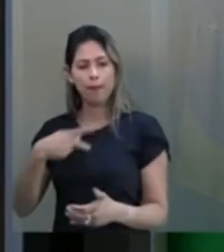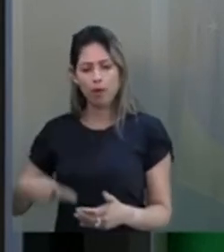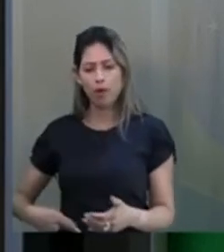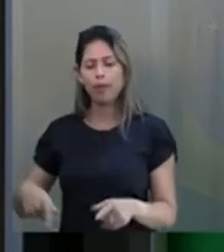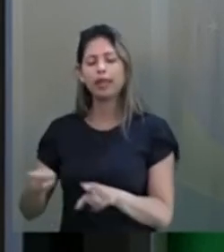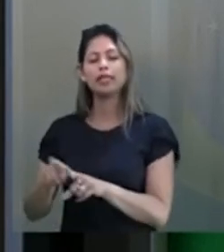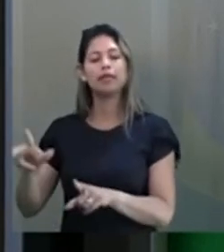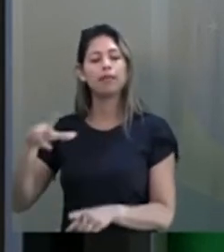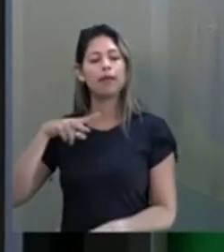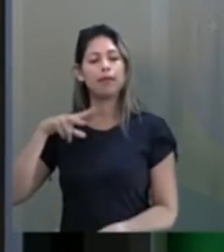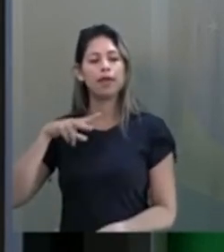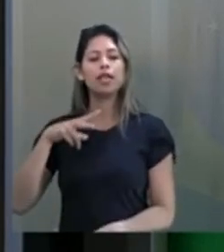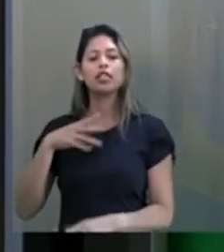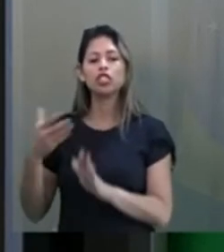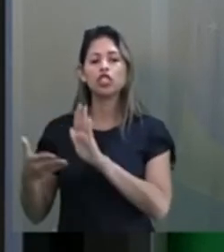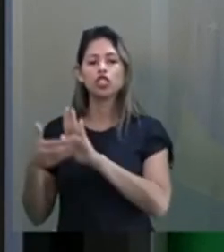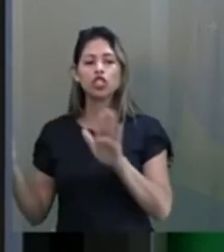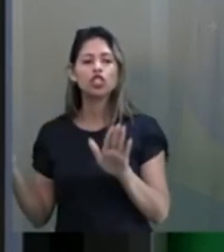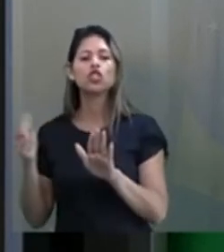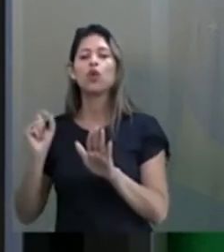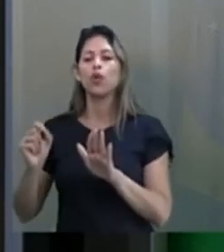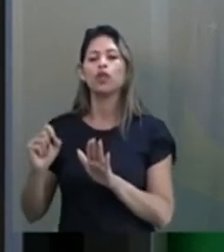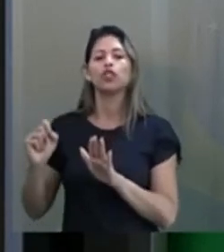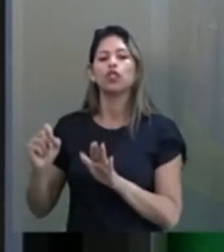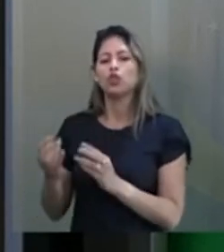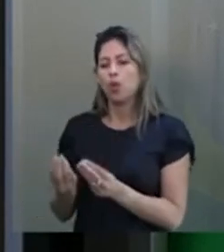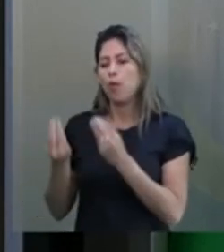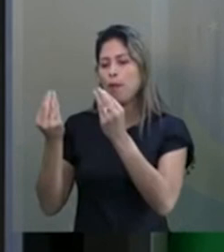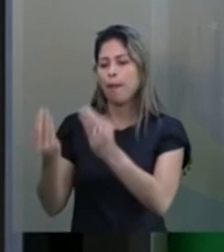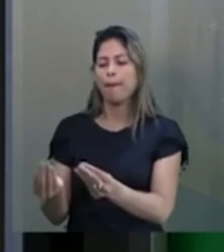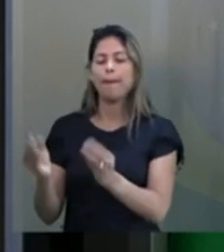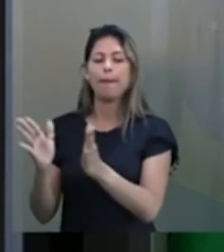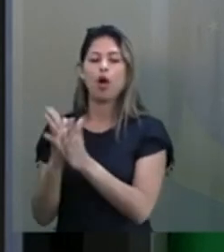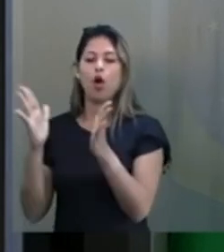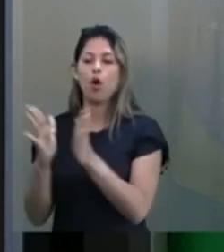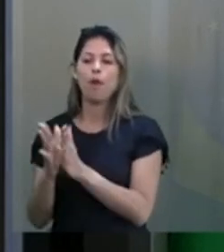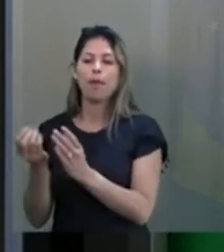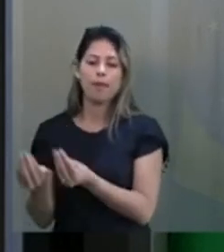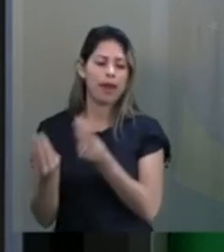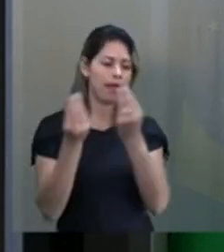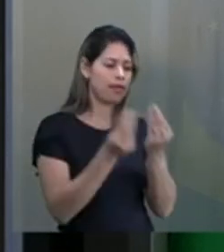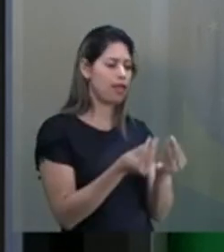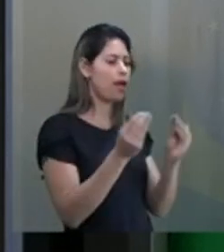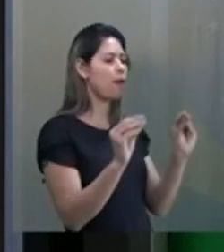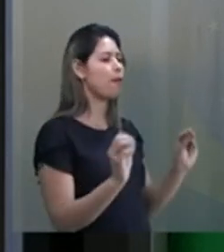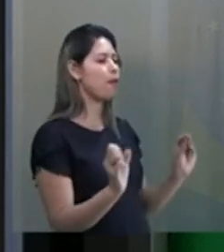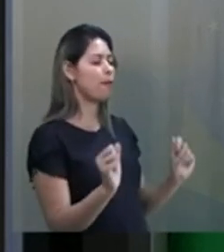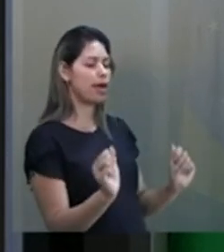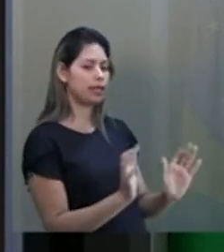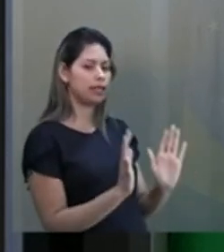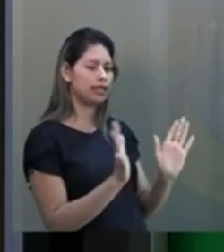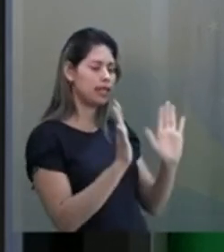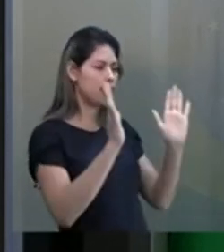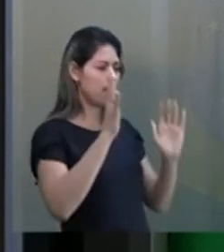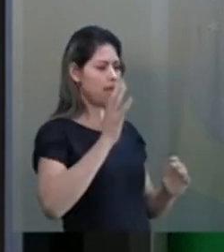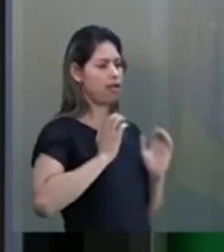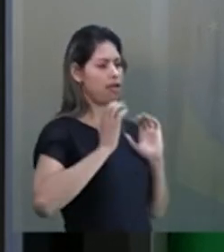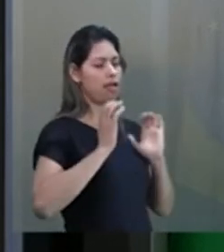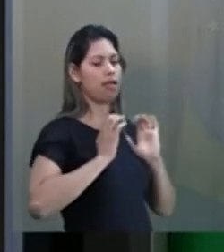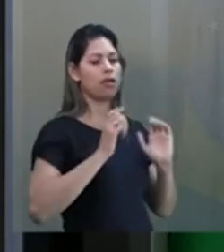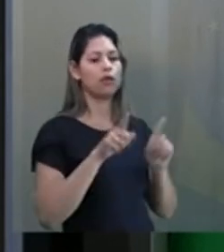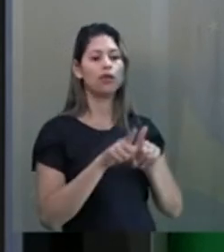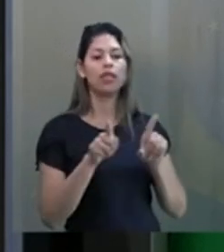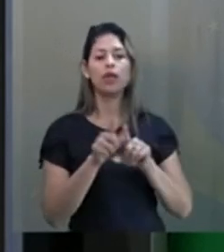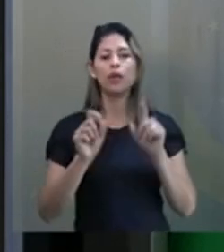privadas que tiram dinheiro do mais pobre para dar dinheiro para o mais rico. Só para pegar um exemplo, das renúncias fiscais, uma